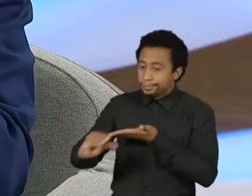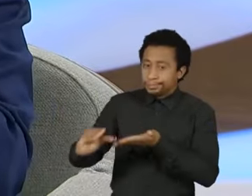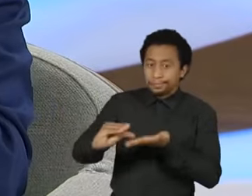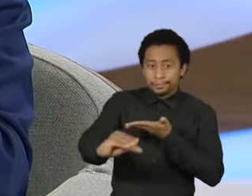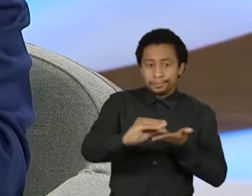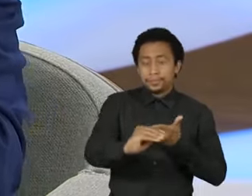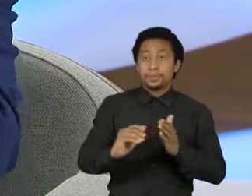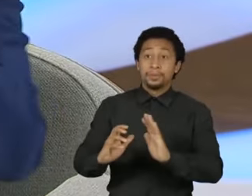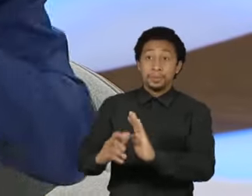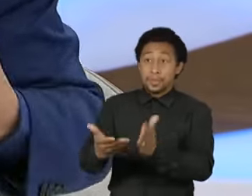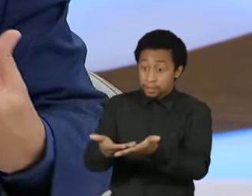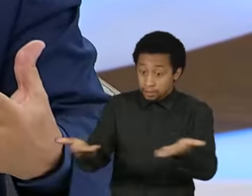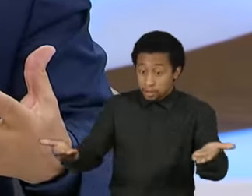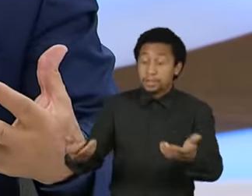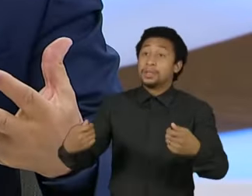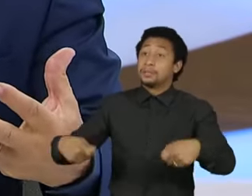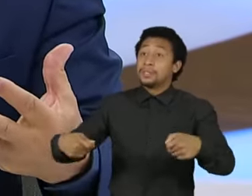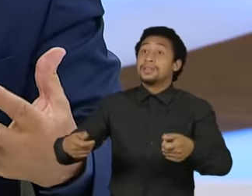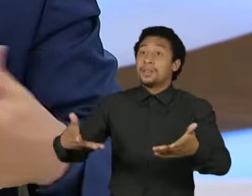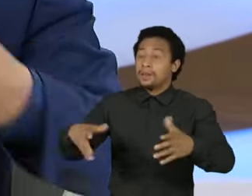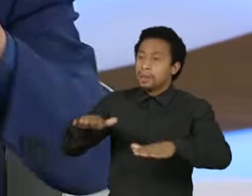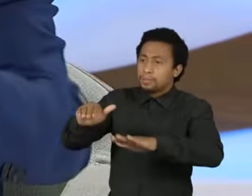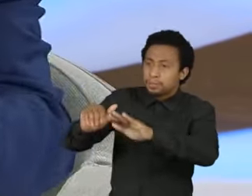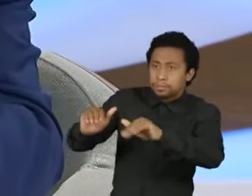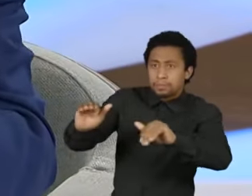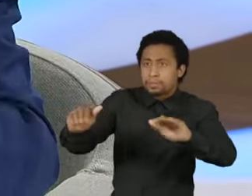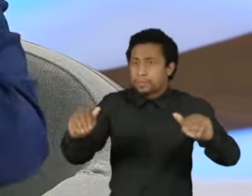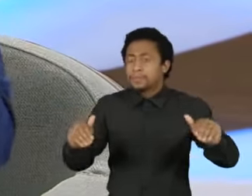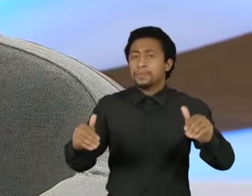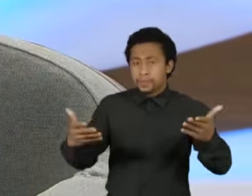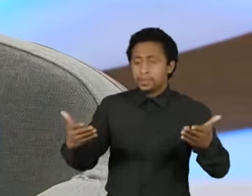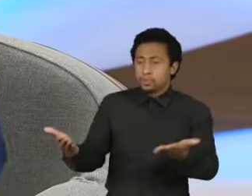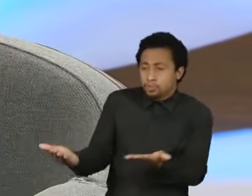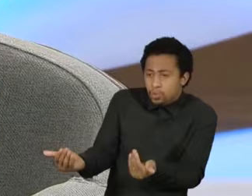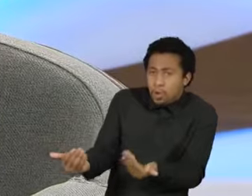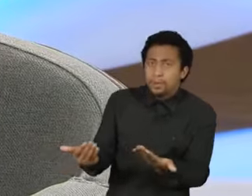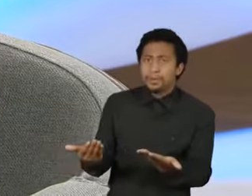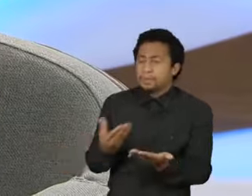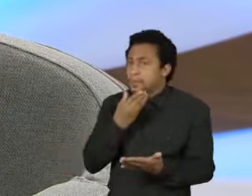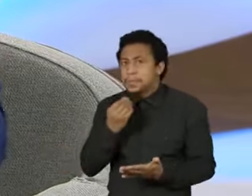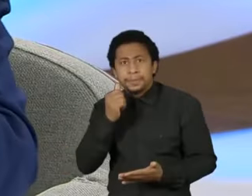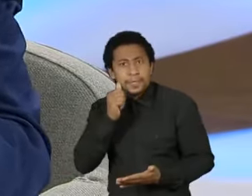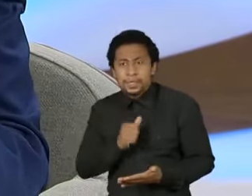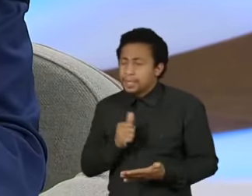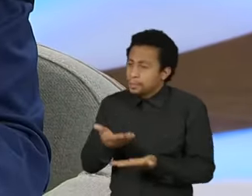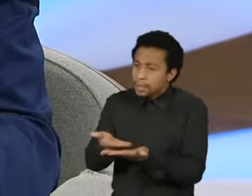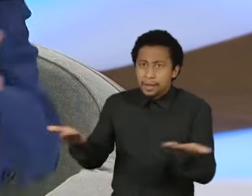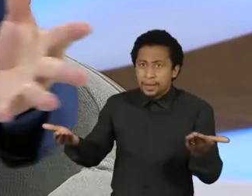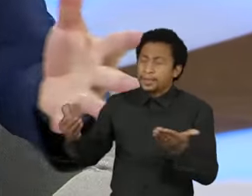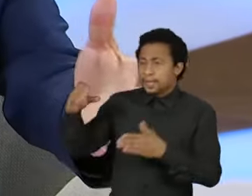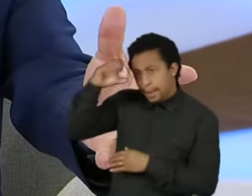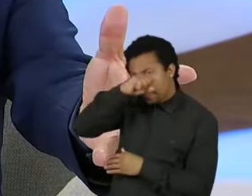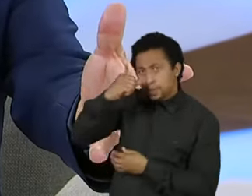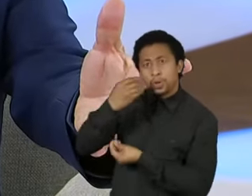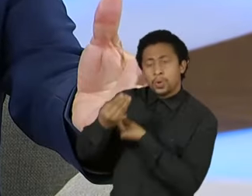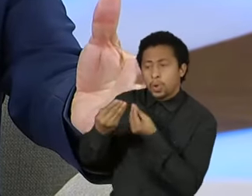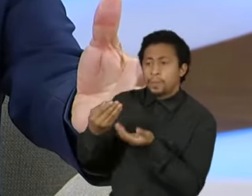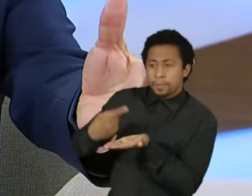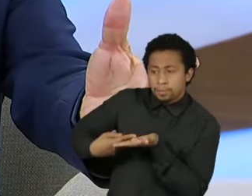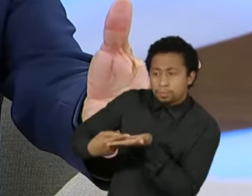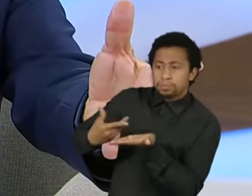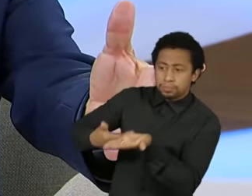partidárias deviam estar recrutando meninos e meninas e dando formação, dando treinamento, ensinando a negociar, ensinando que